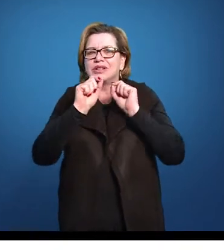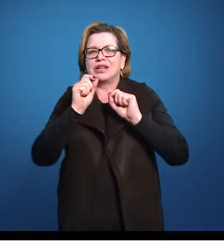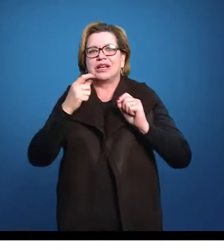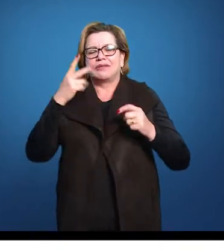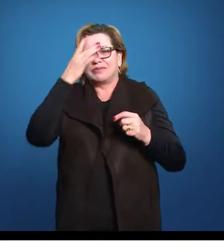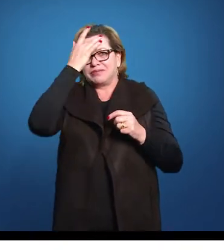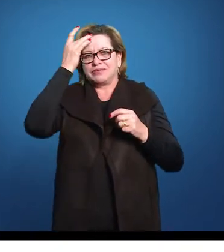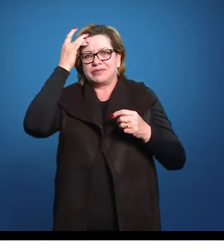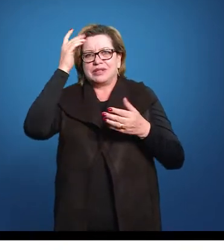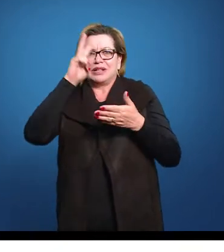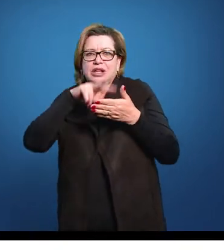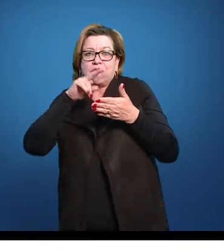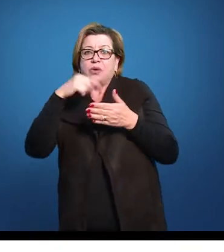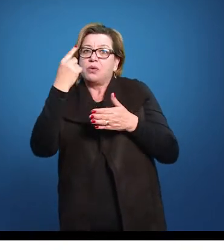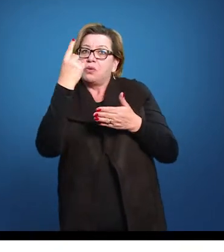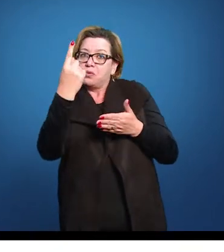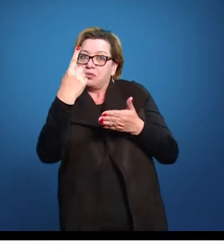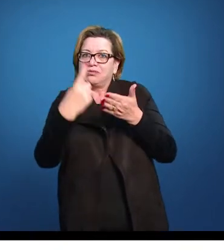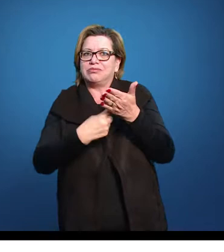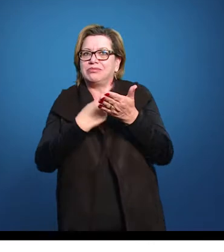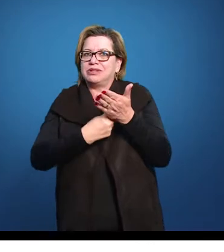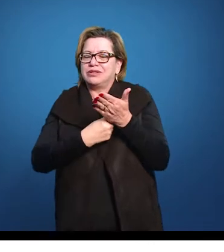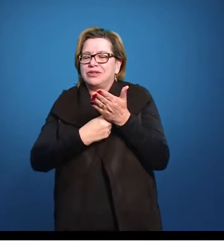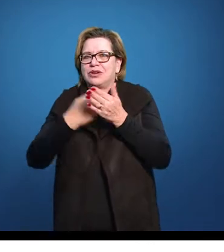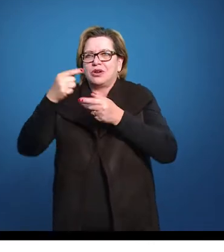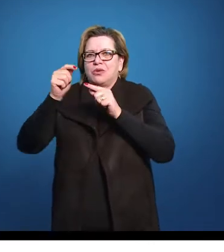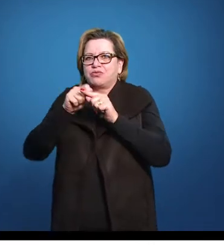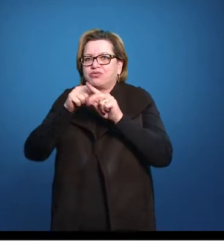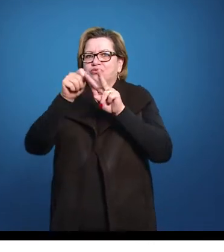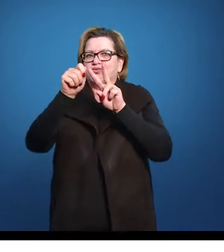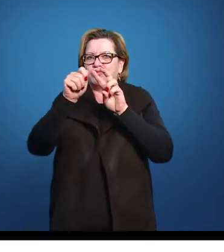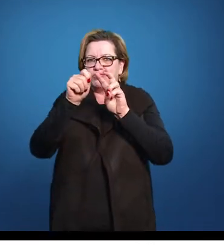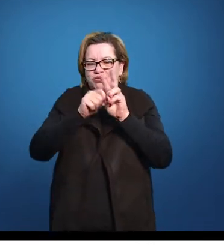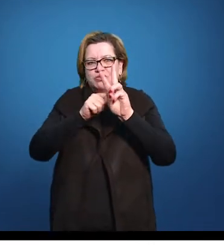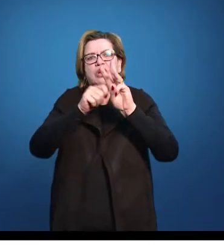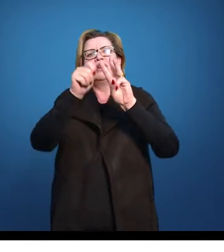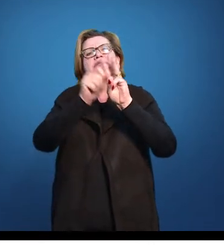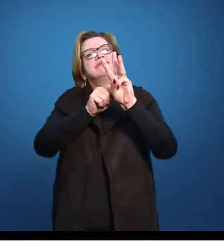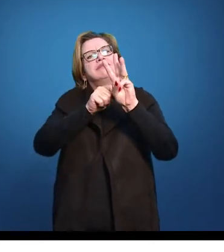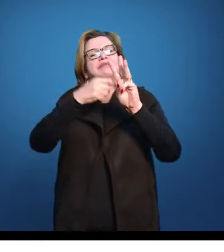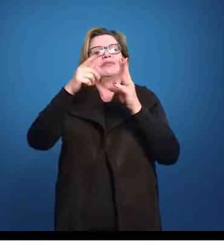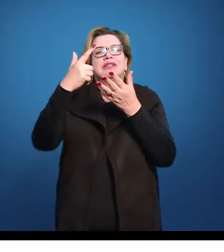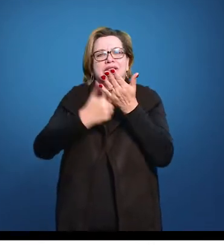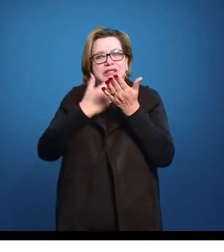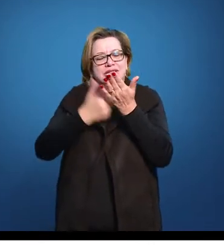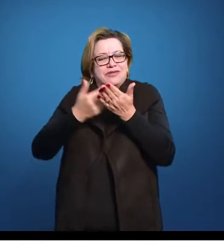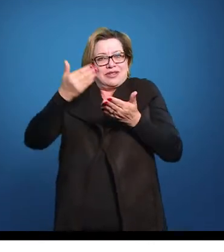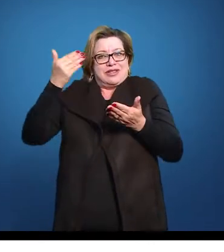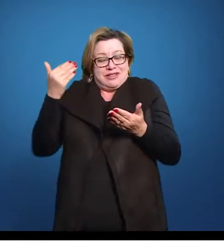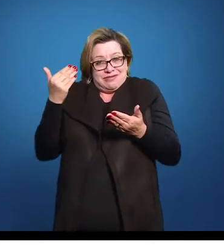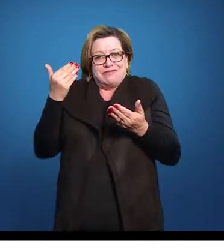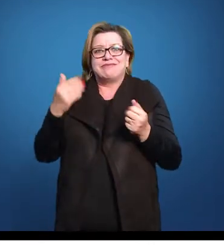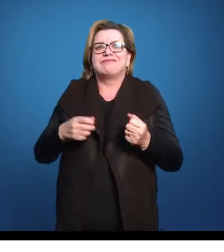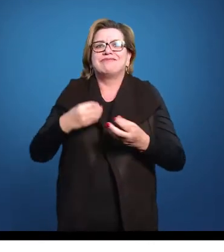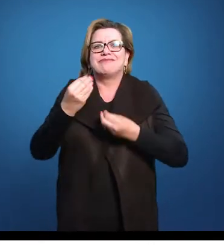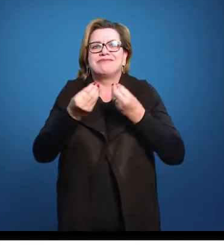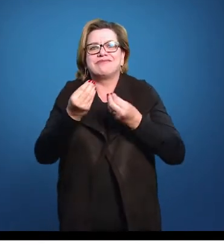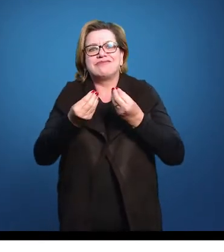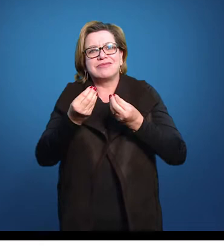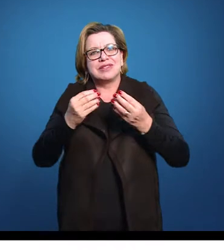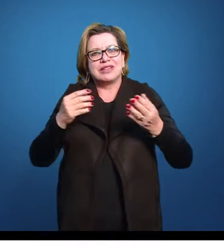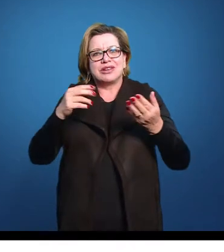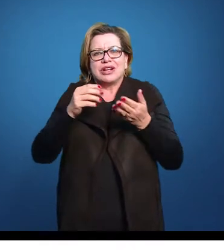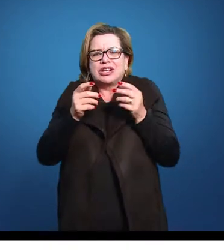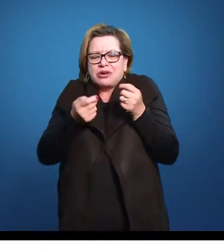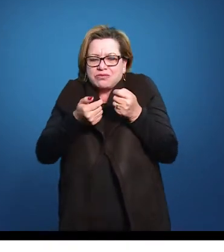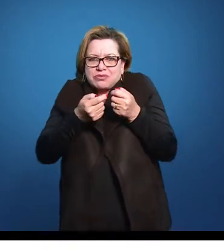aquela pessoa que leu pelo menos um livro nos últimos três meses, um livro inteiro, portanto quem leu um pedaço de um livro em